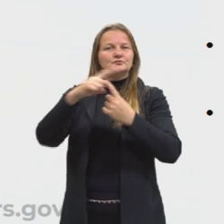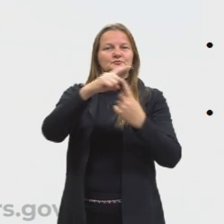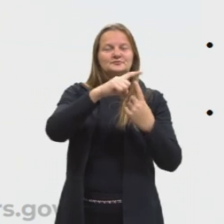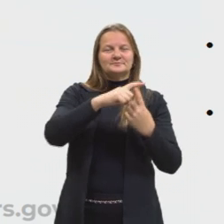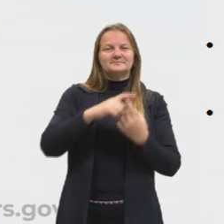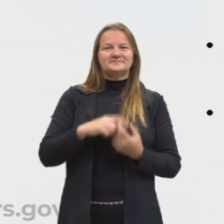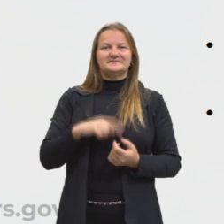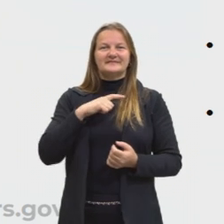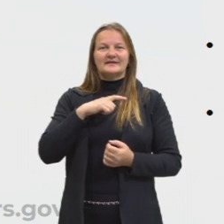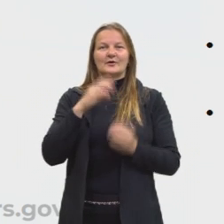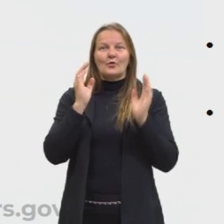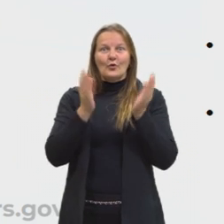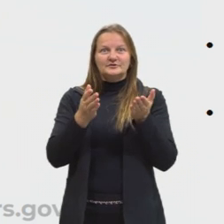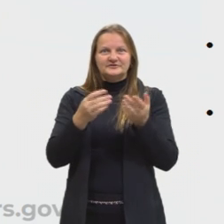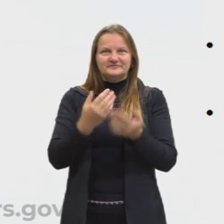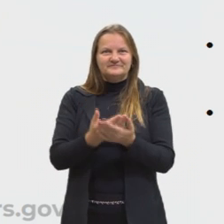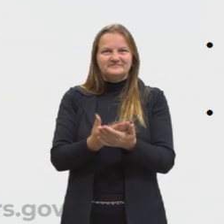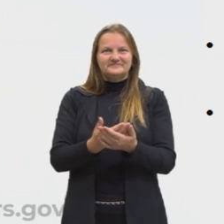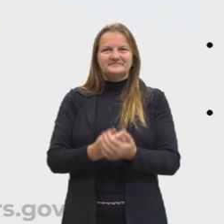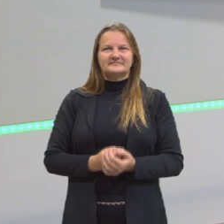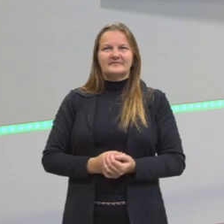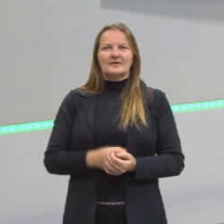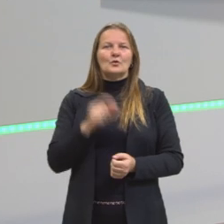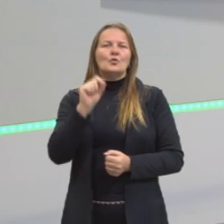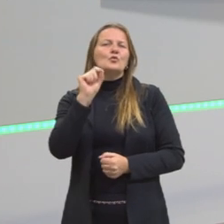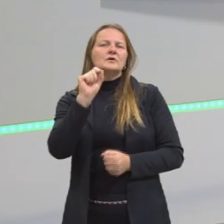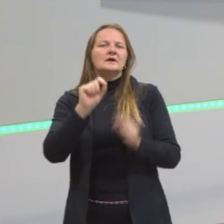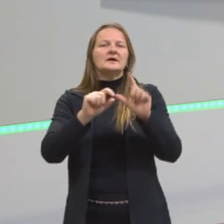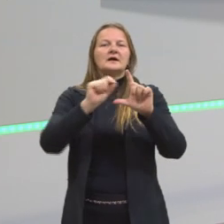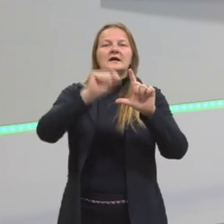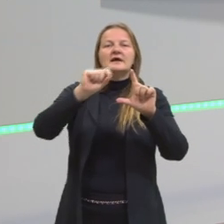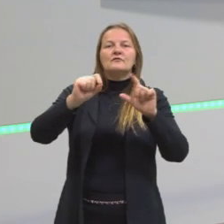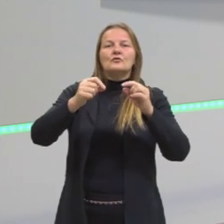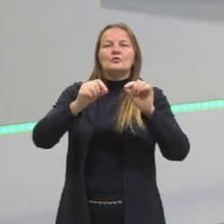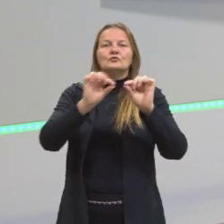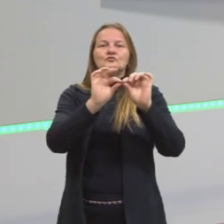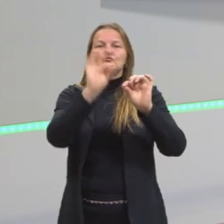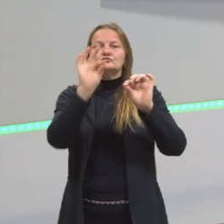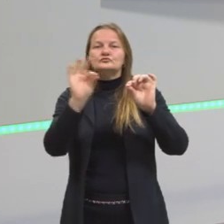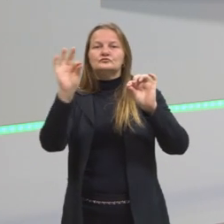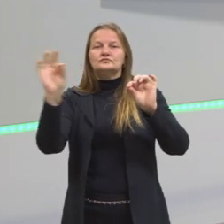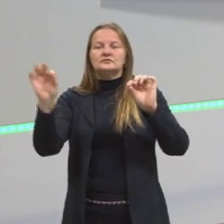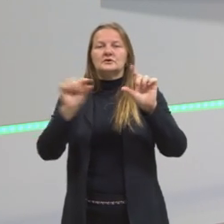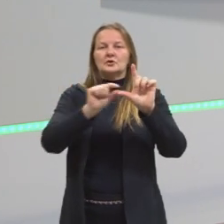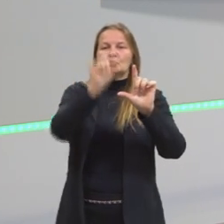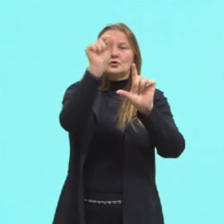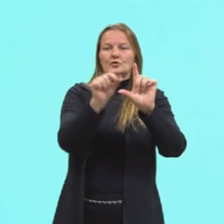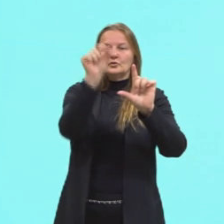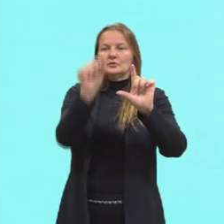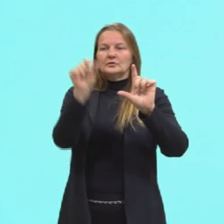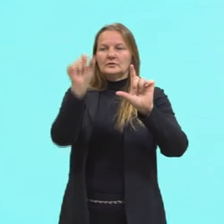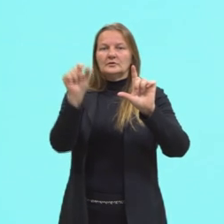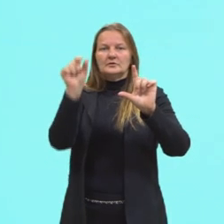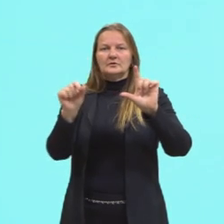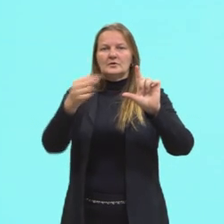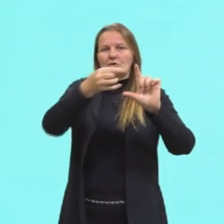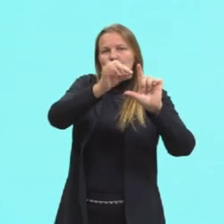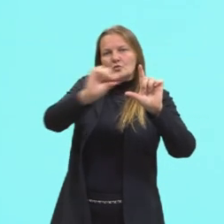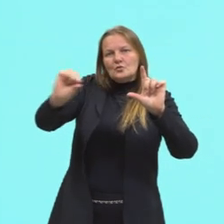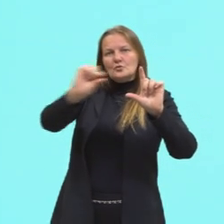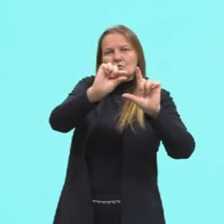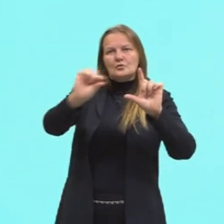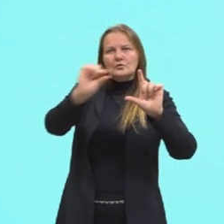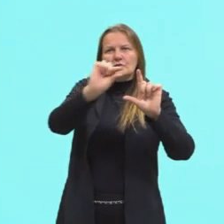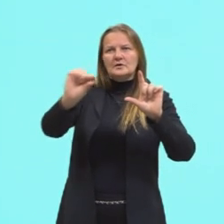gráficos, nós vamos ver, então, o que são gráficos de linhas, colunas, barras e o gráfico de setores.